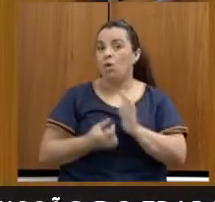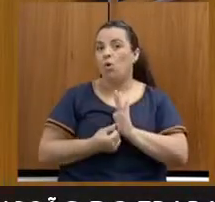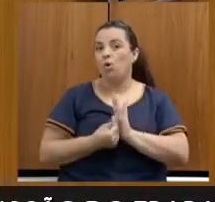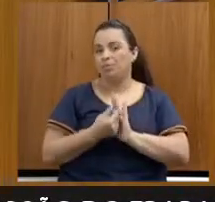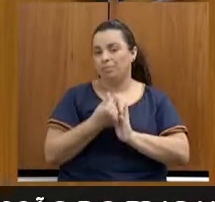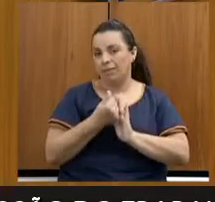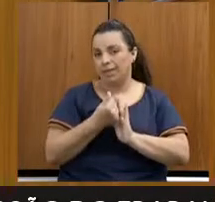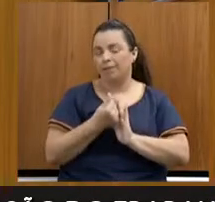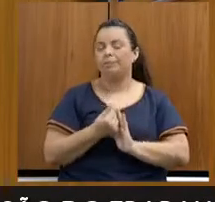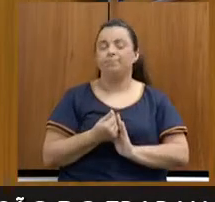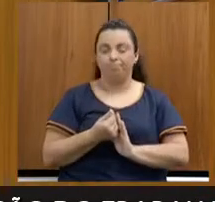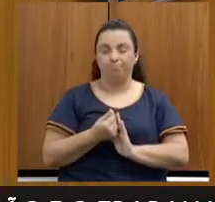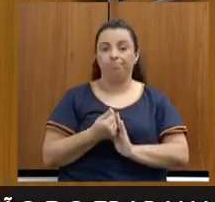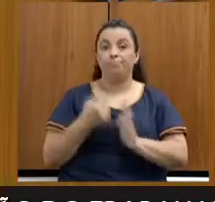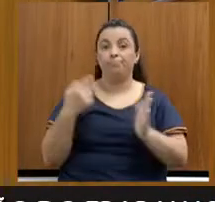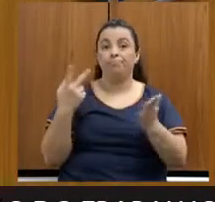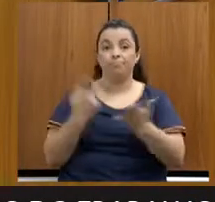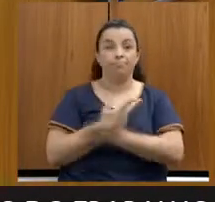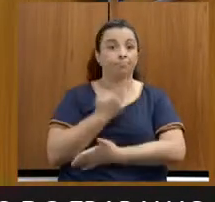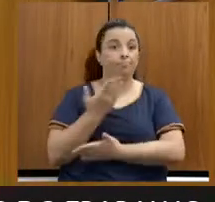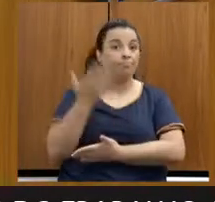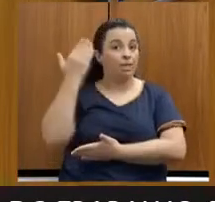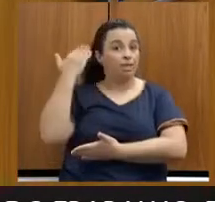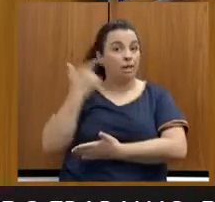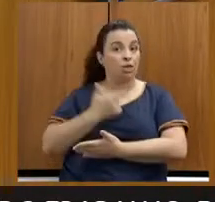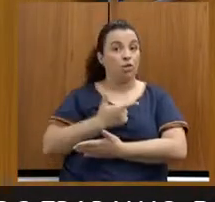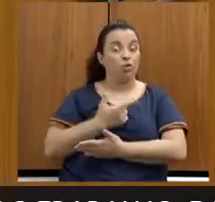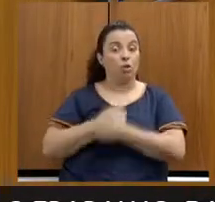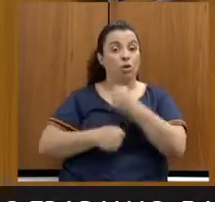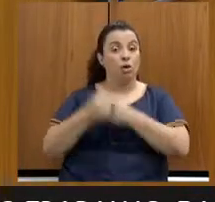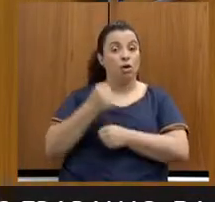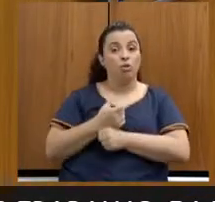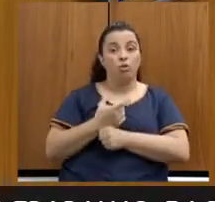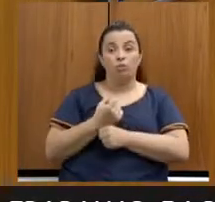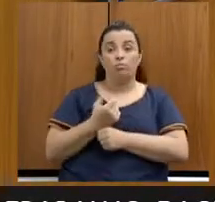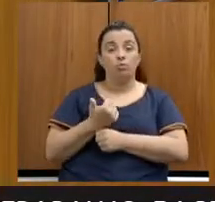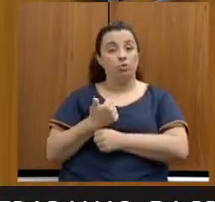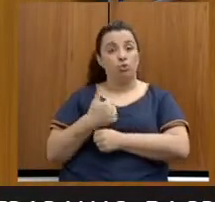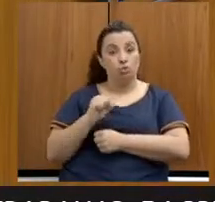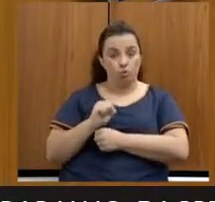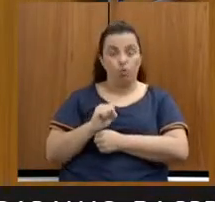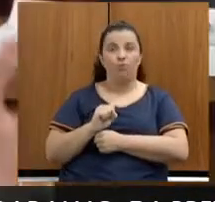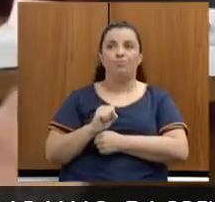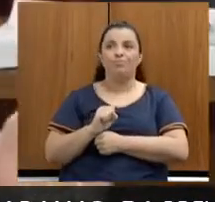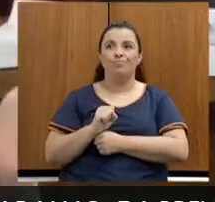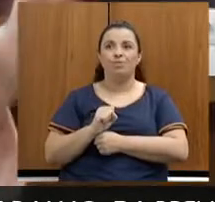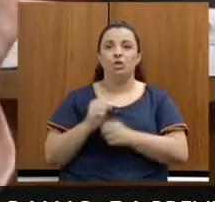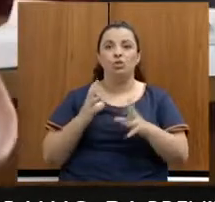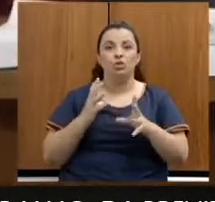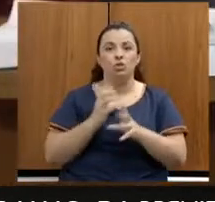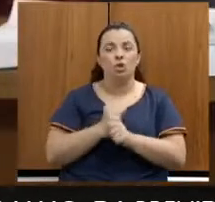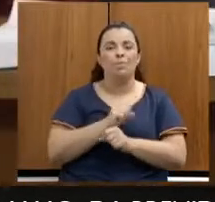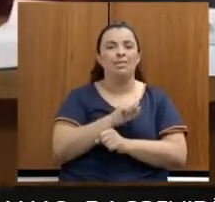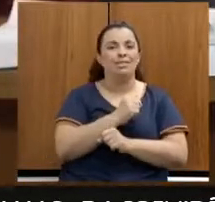Em 2018, eu colocando a CEDES, a SEDPAC e a